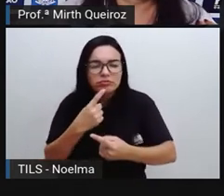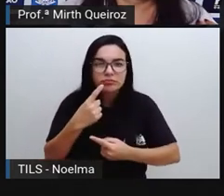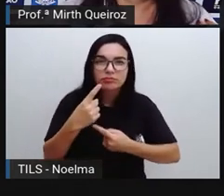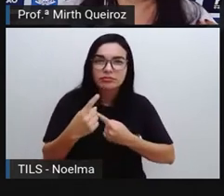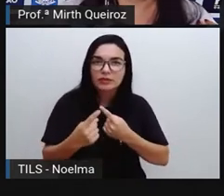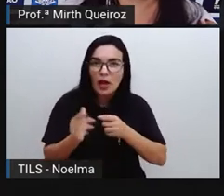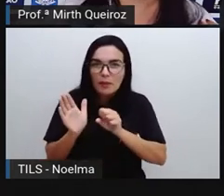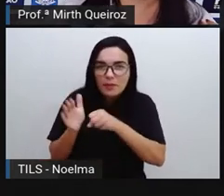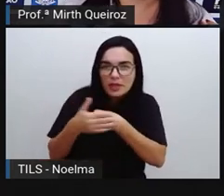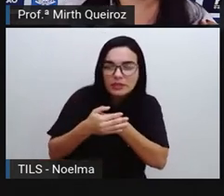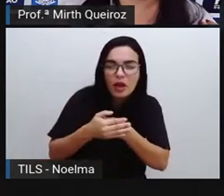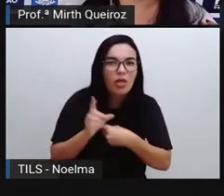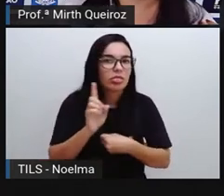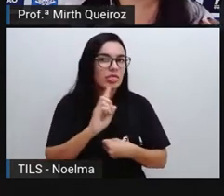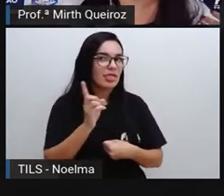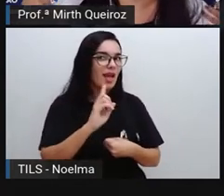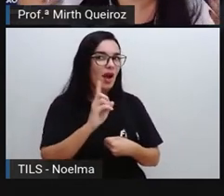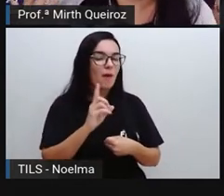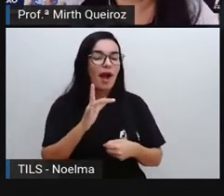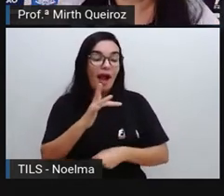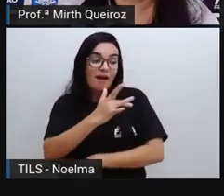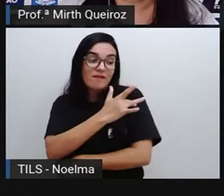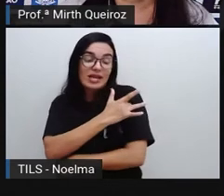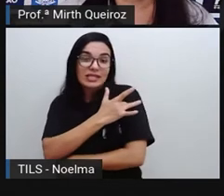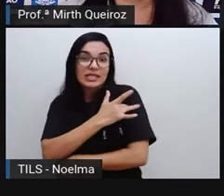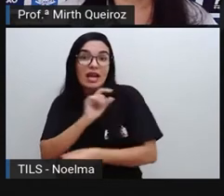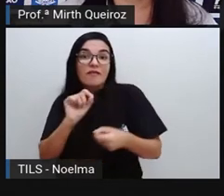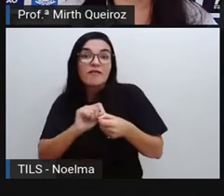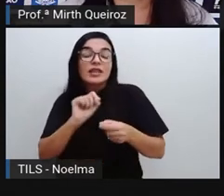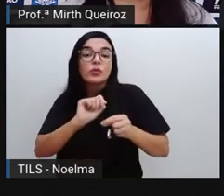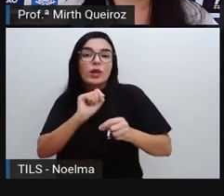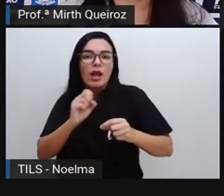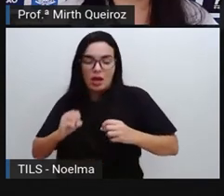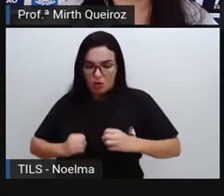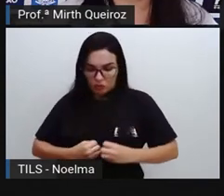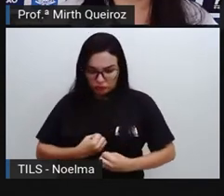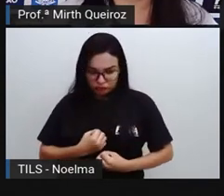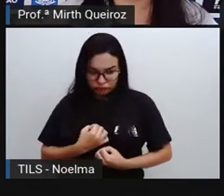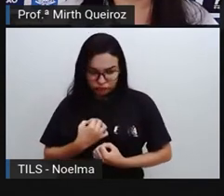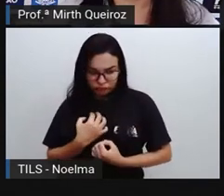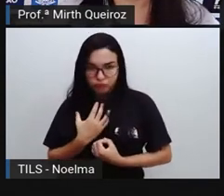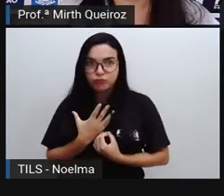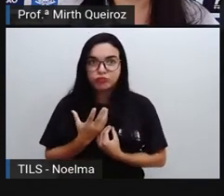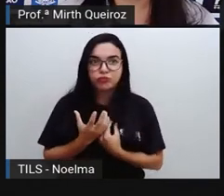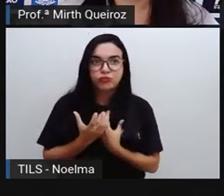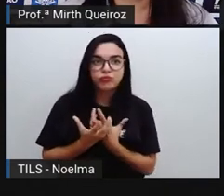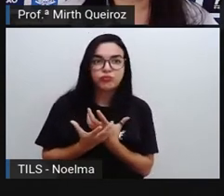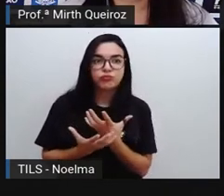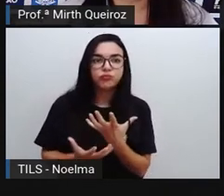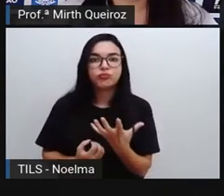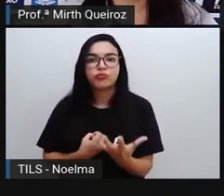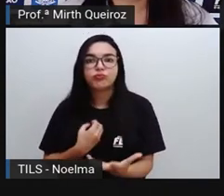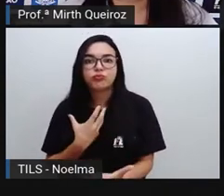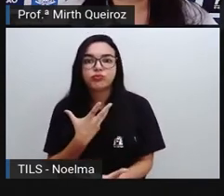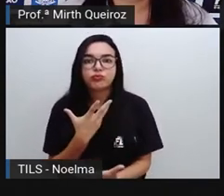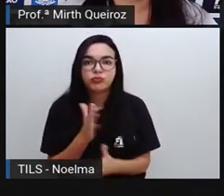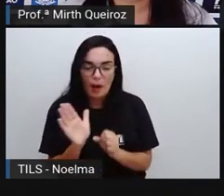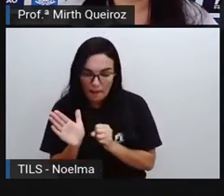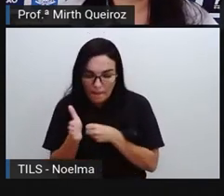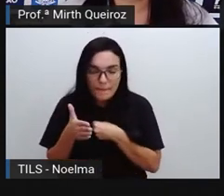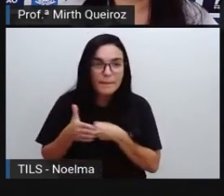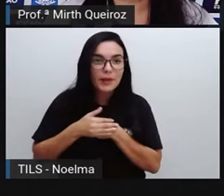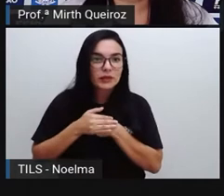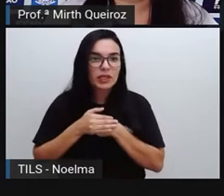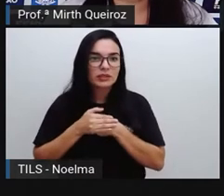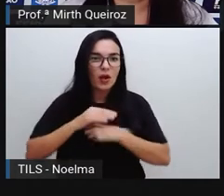é. A vacina, ela estimula o nosso corpo, né? A produzir os anticorpos,